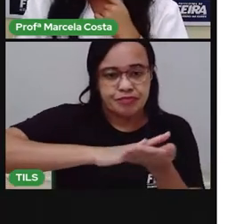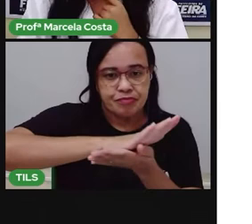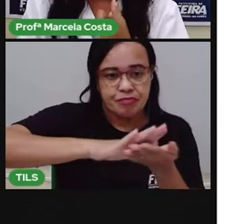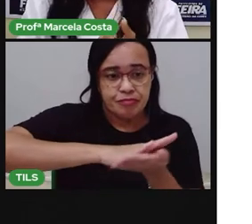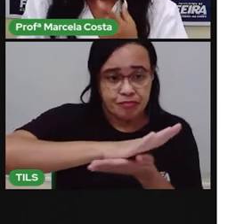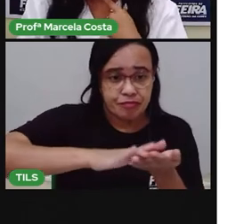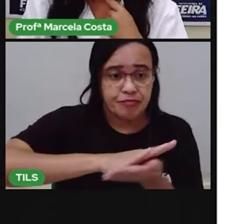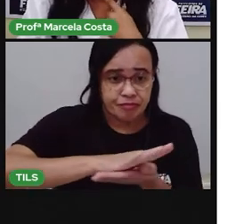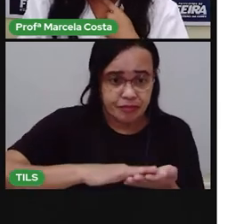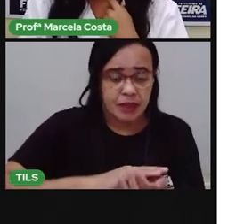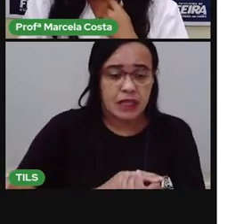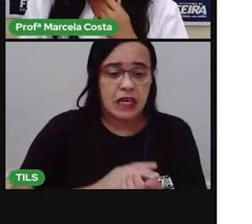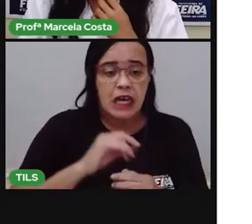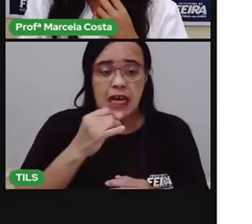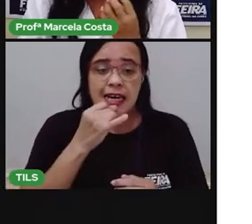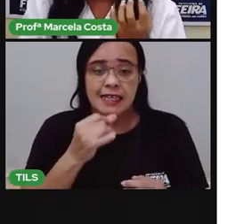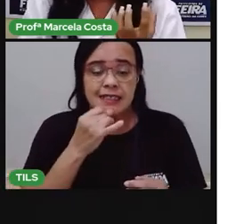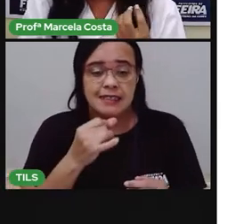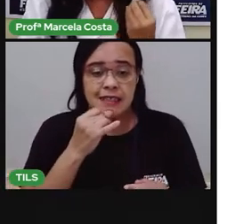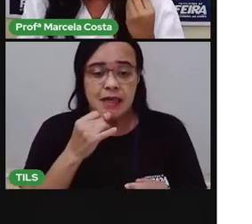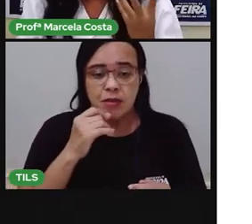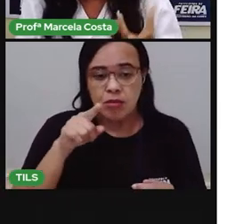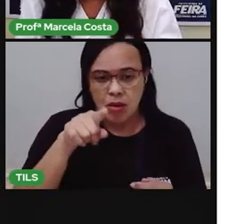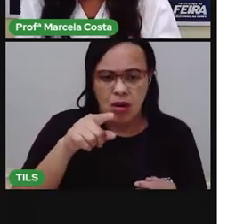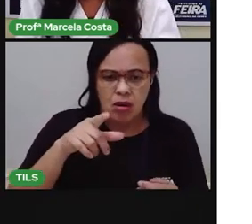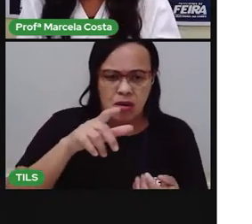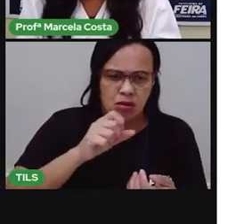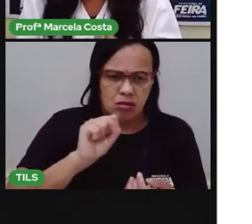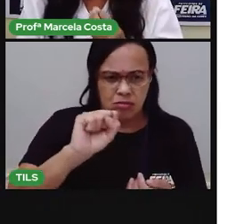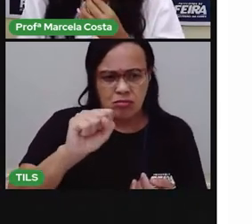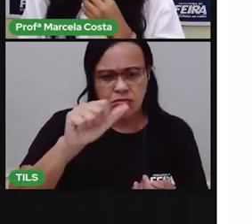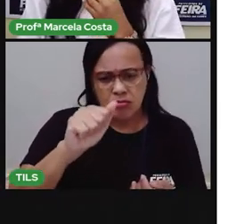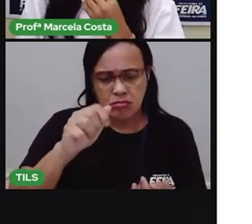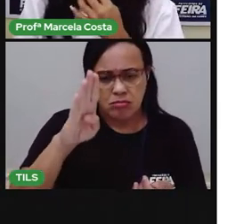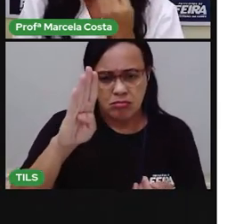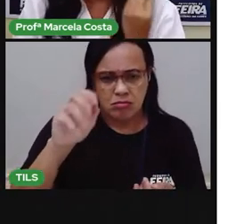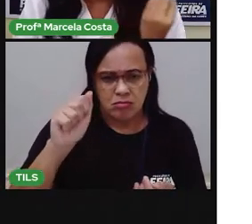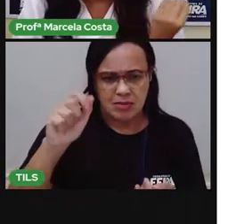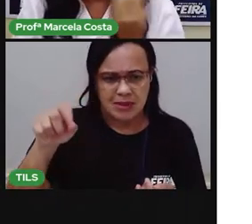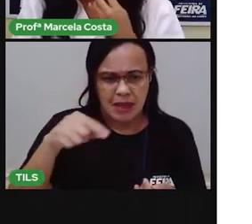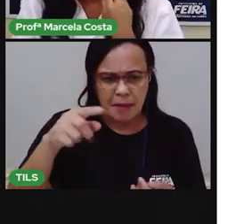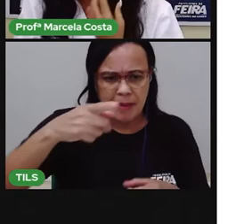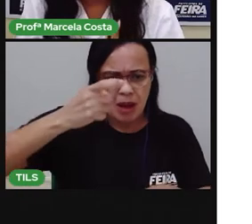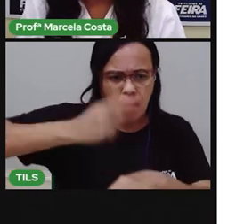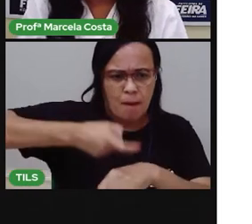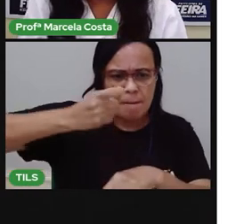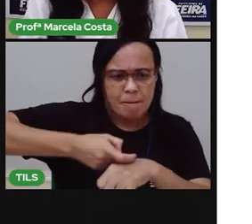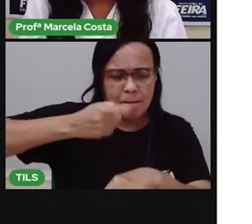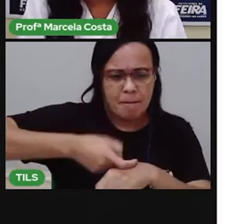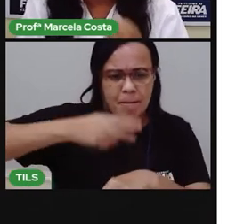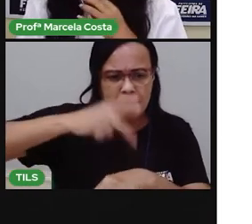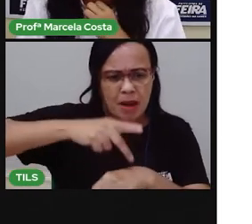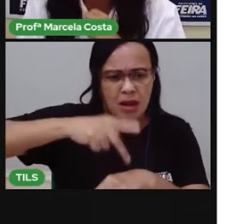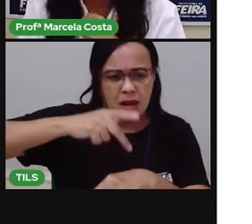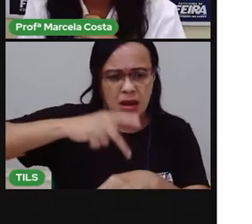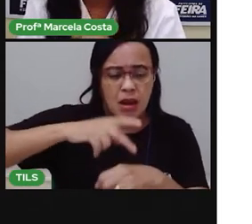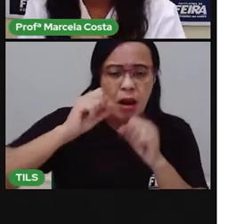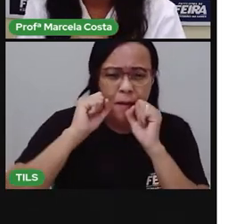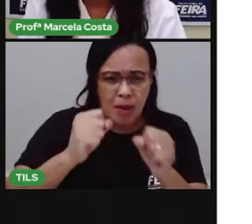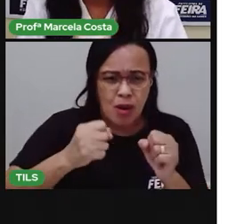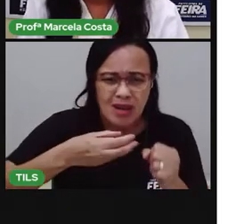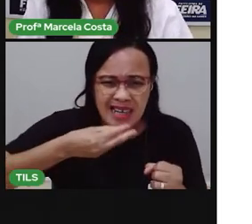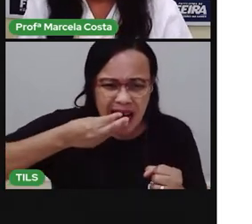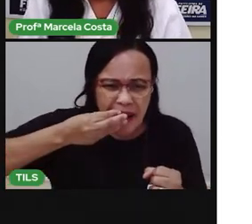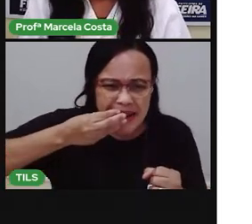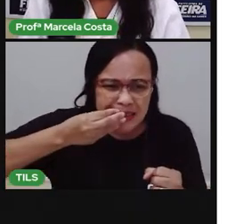exemplo, se você coloca um sabão em barra na boca, você... quer sentir ali o sabor do sabão, coloca aí na